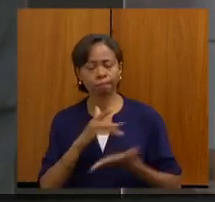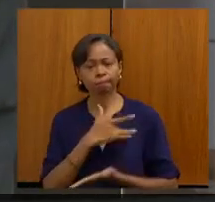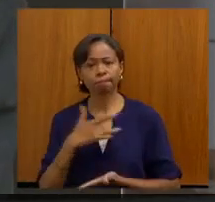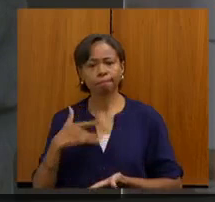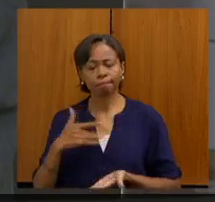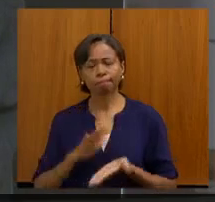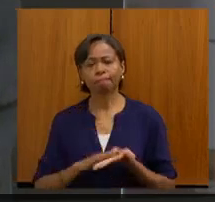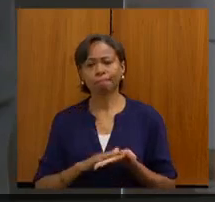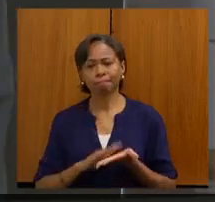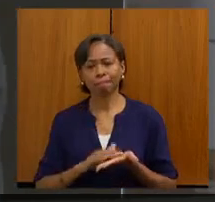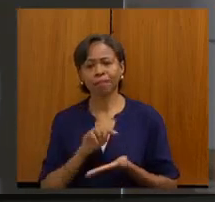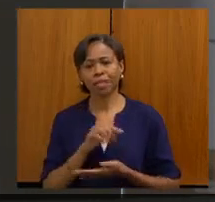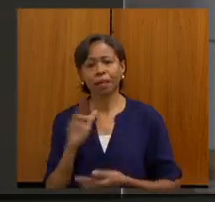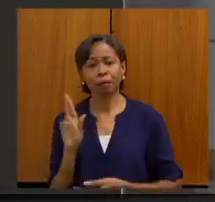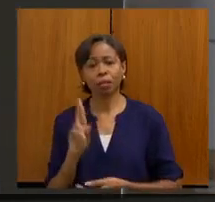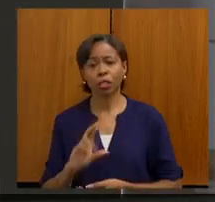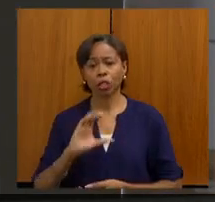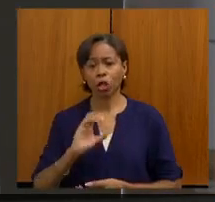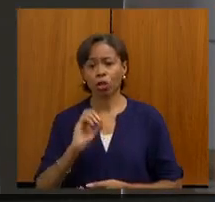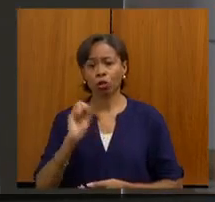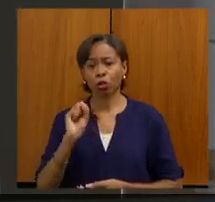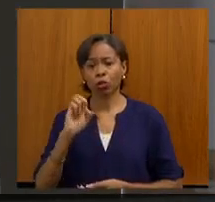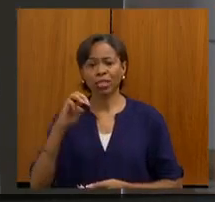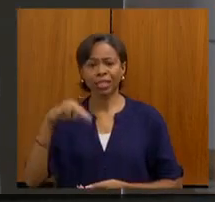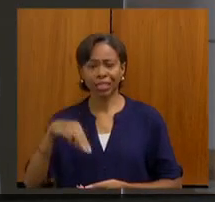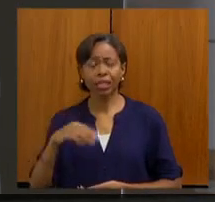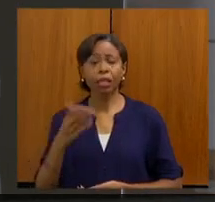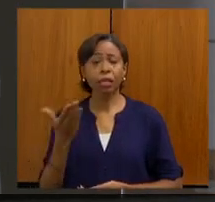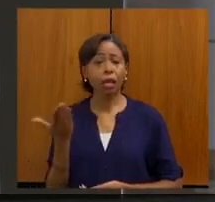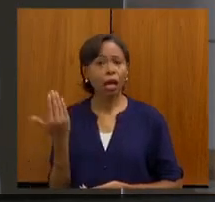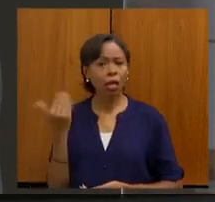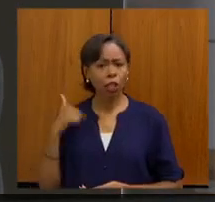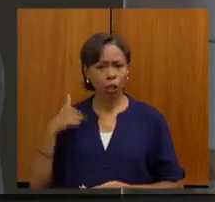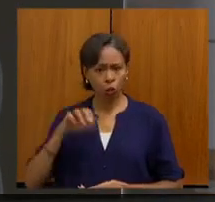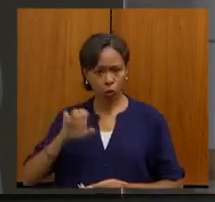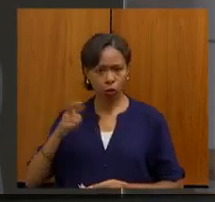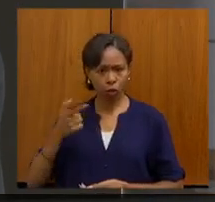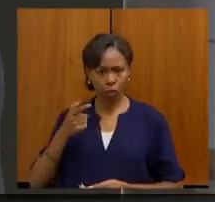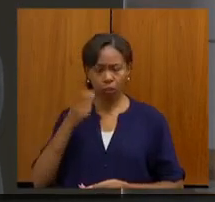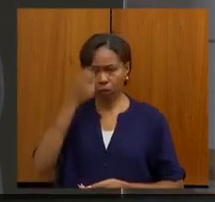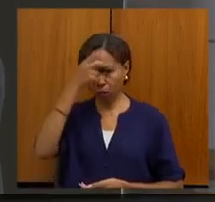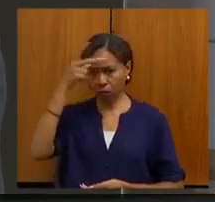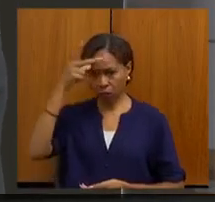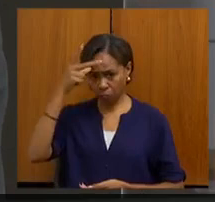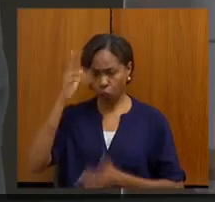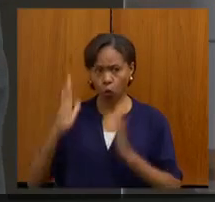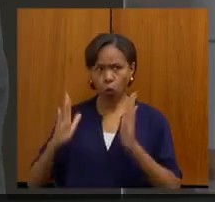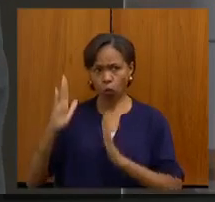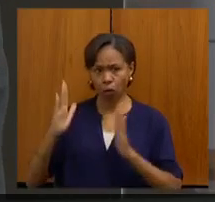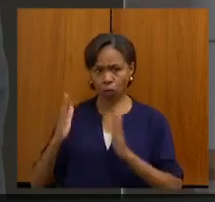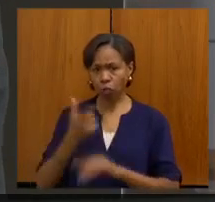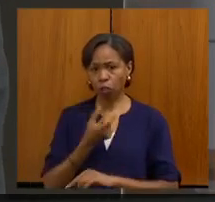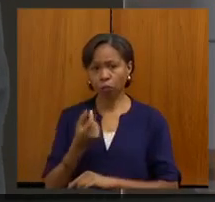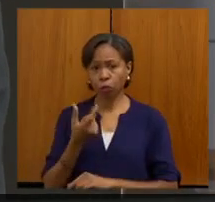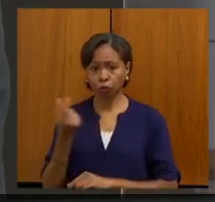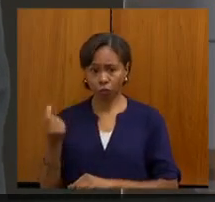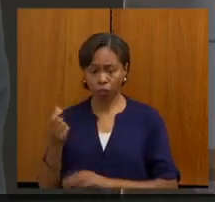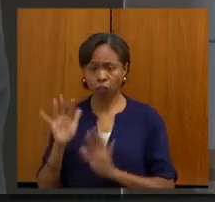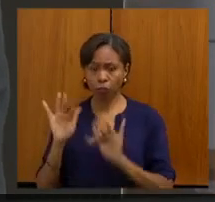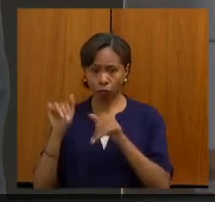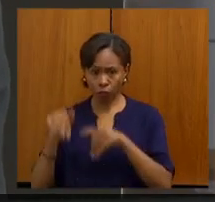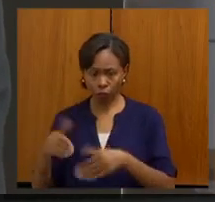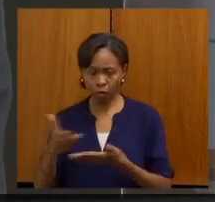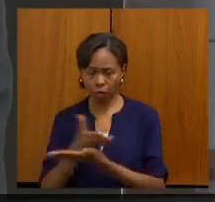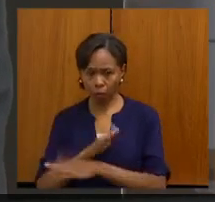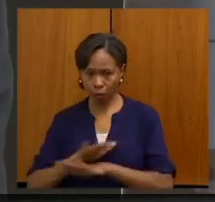representando todo o COSEMES. Quando eu fui prefeito, que meu mandato encerrou de prefeito no ano 2020, naquela ocasião,